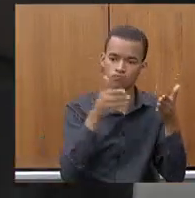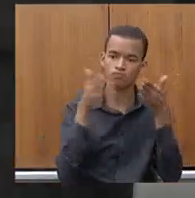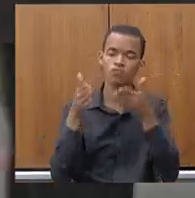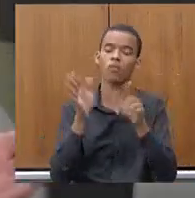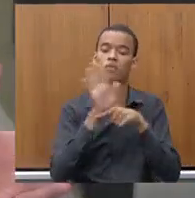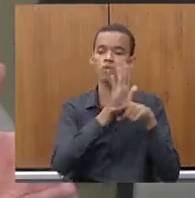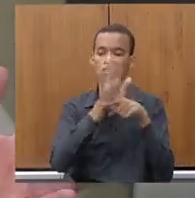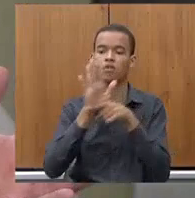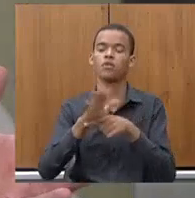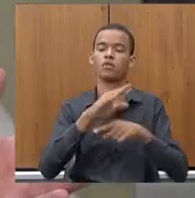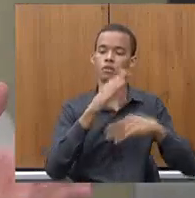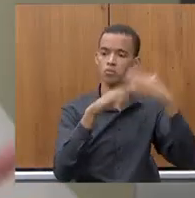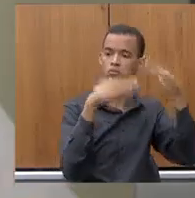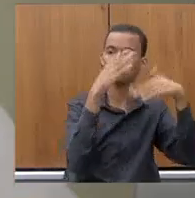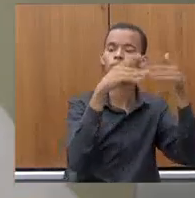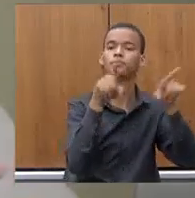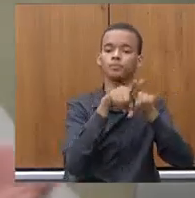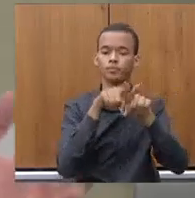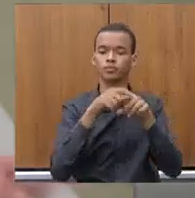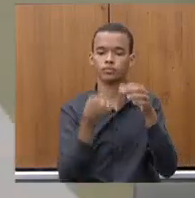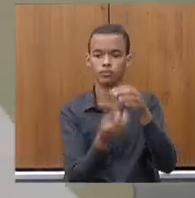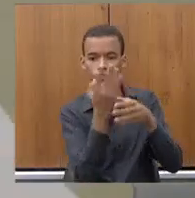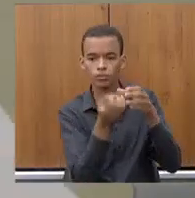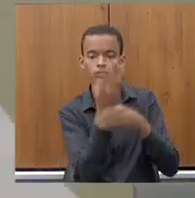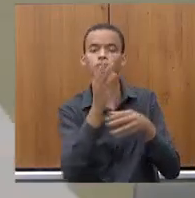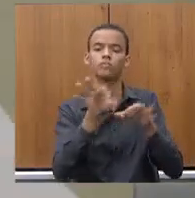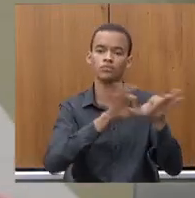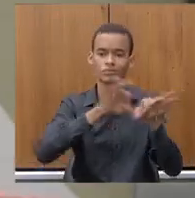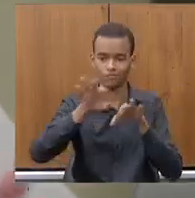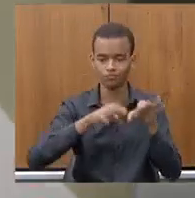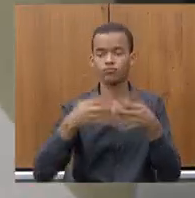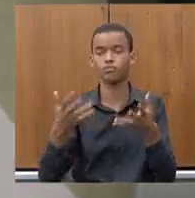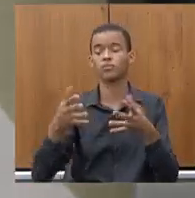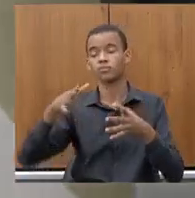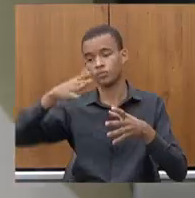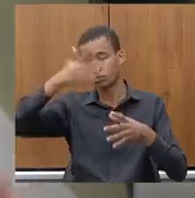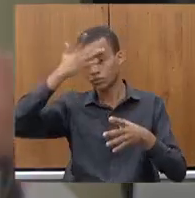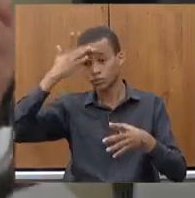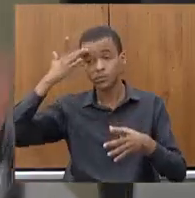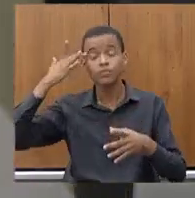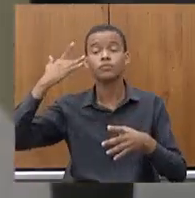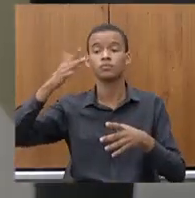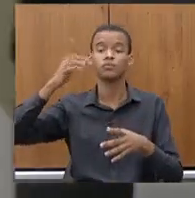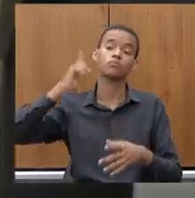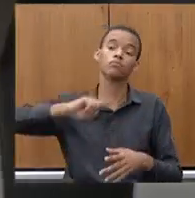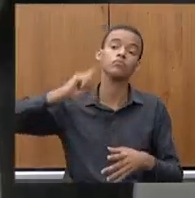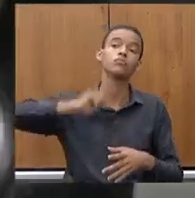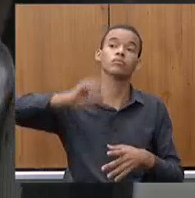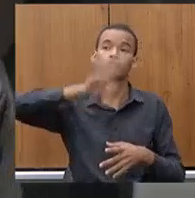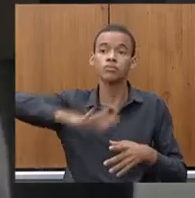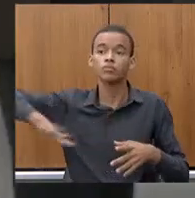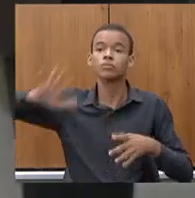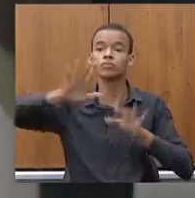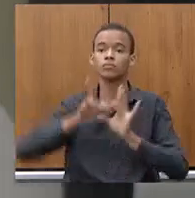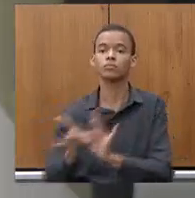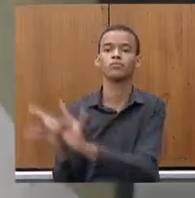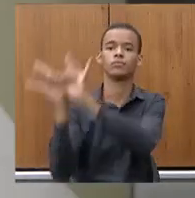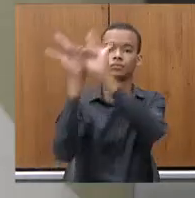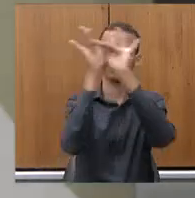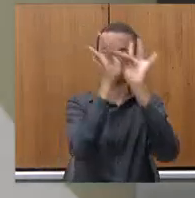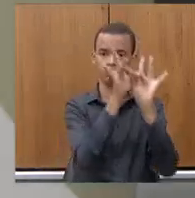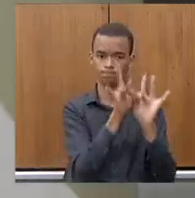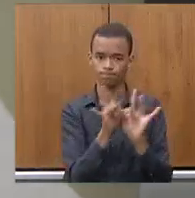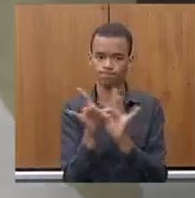que é as ações sociais, que é a harmonia do desenvolvimento econômico e social, que essa secretaria e o sistema de